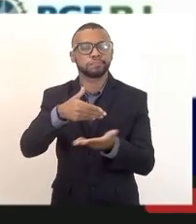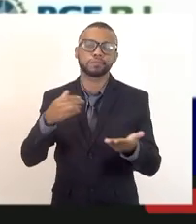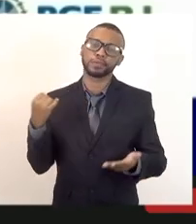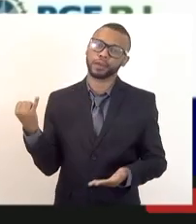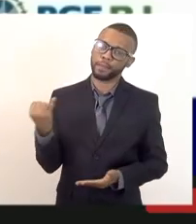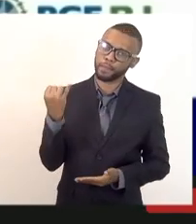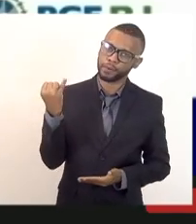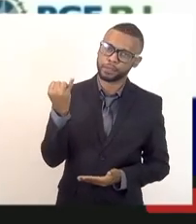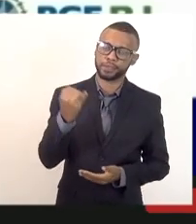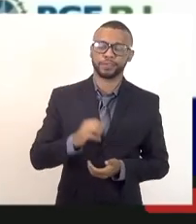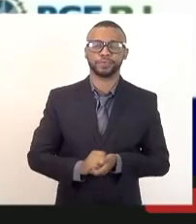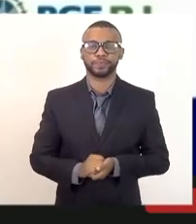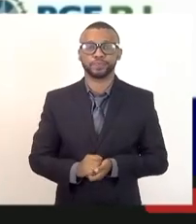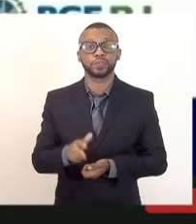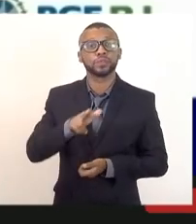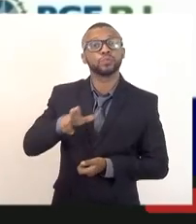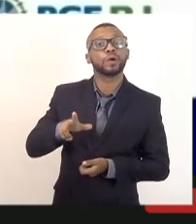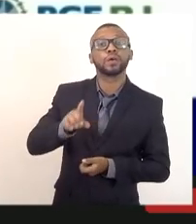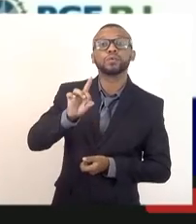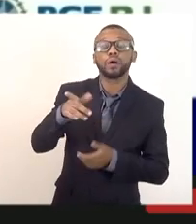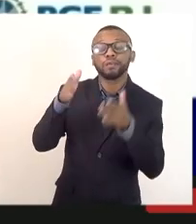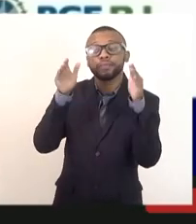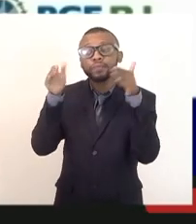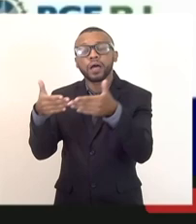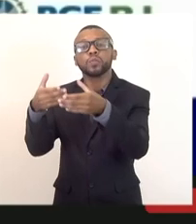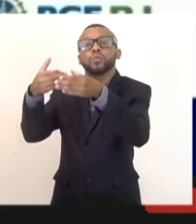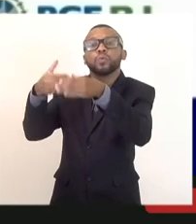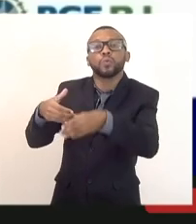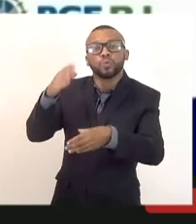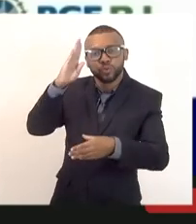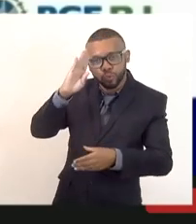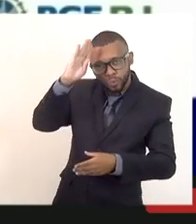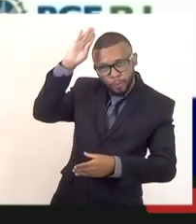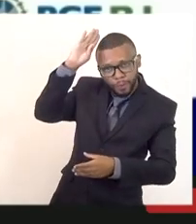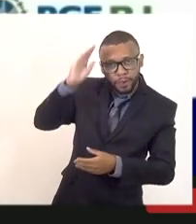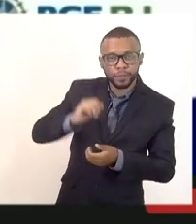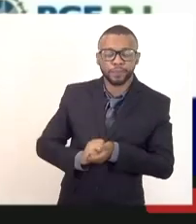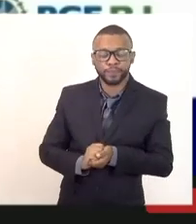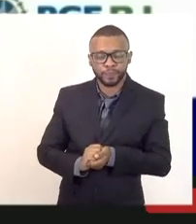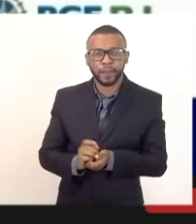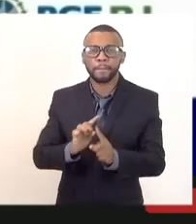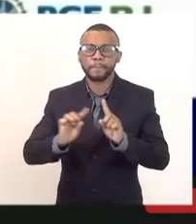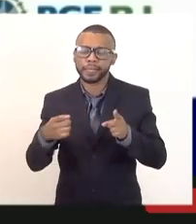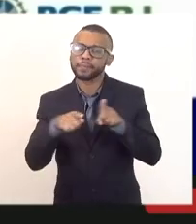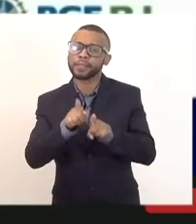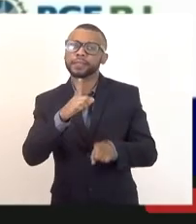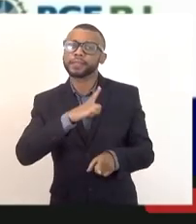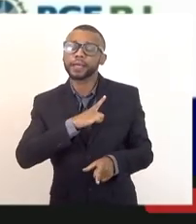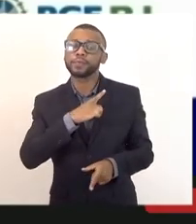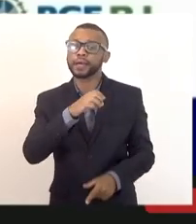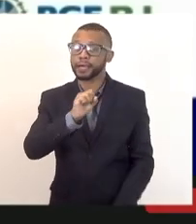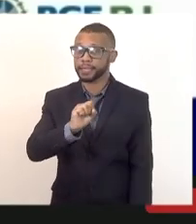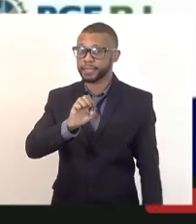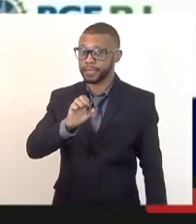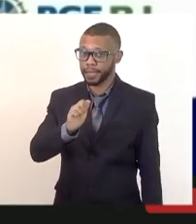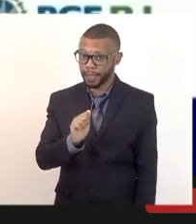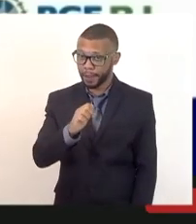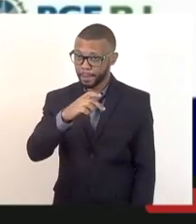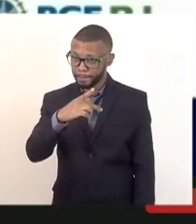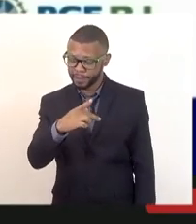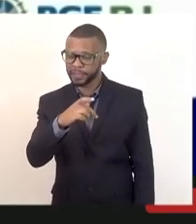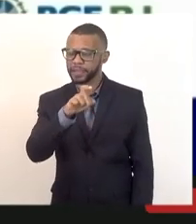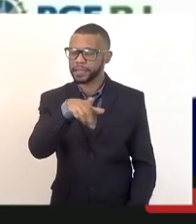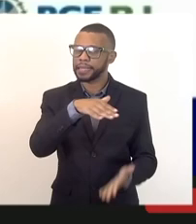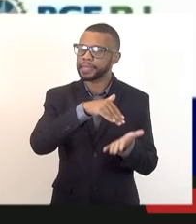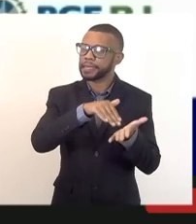concurso dos bombeiros, mas também, como o deputado bem ressaltou, tem o da CEAP e eu acho que a gente poderia pegar um